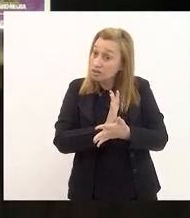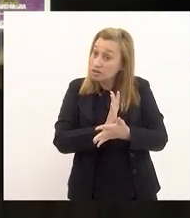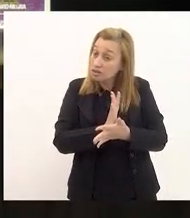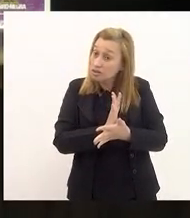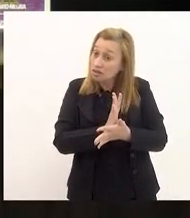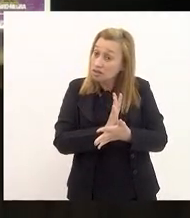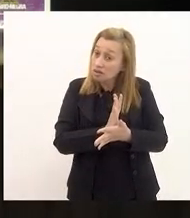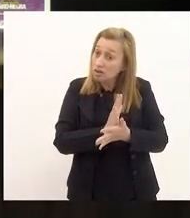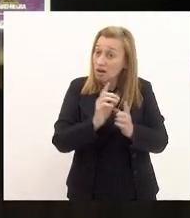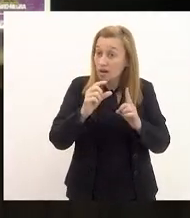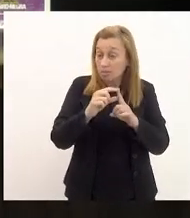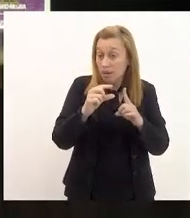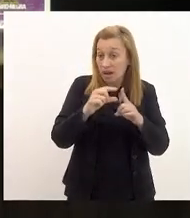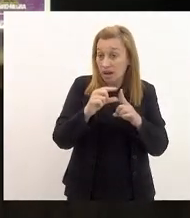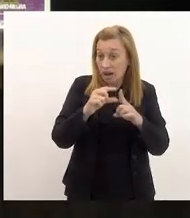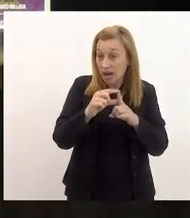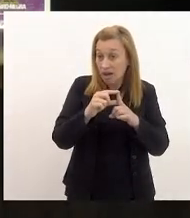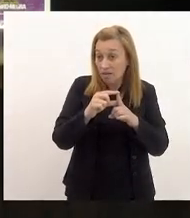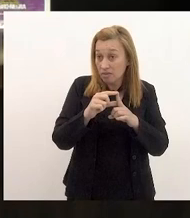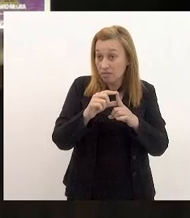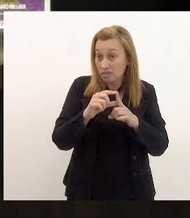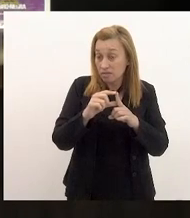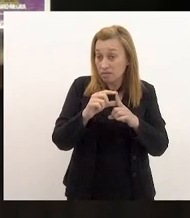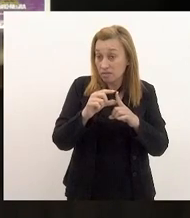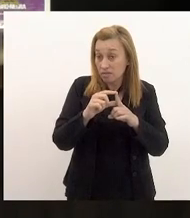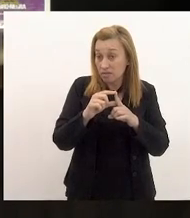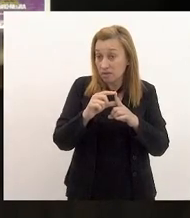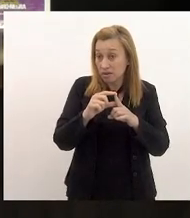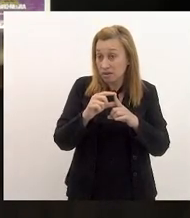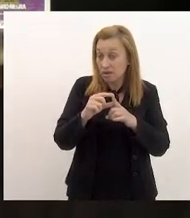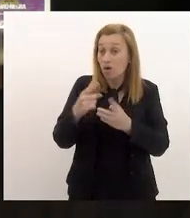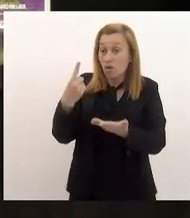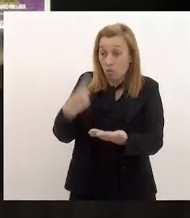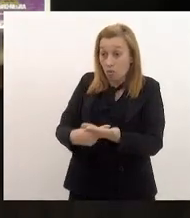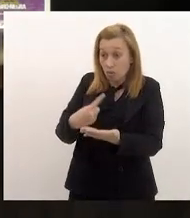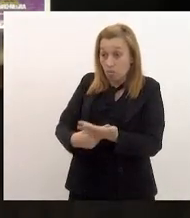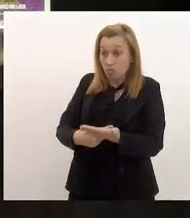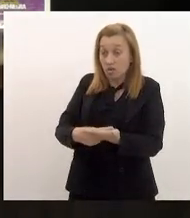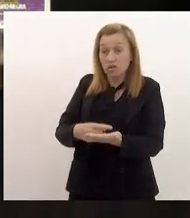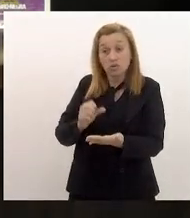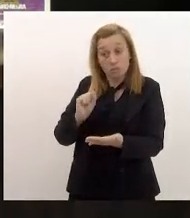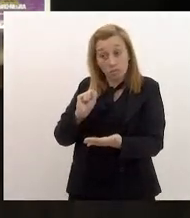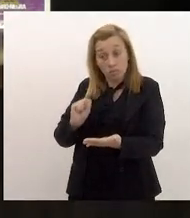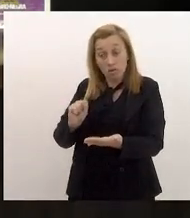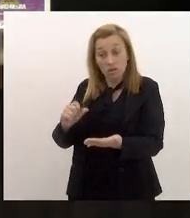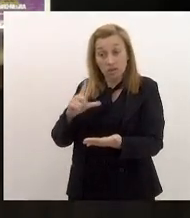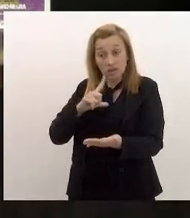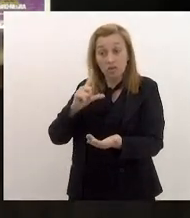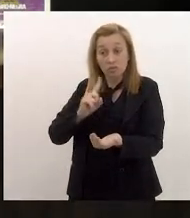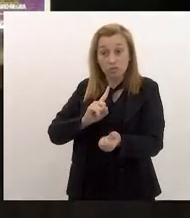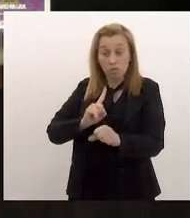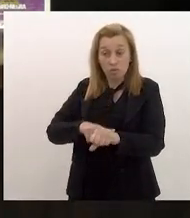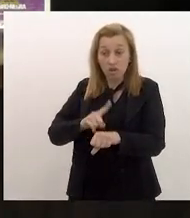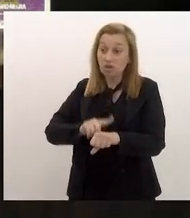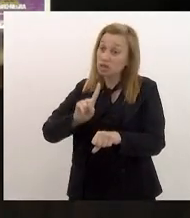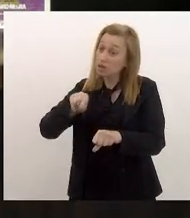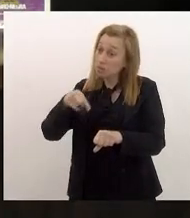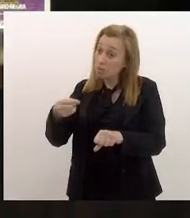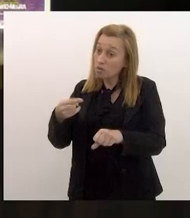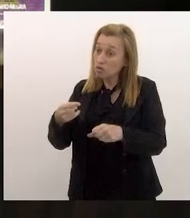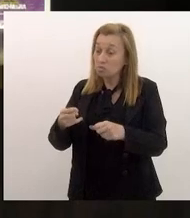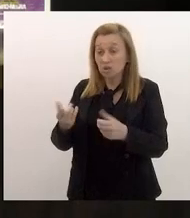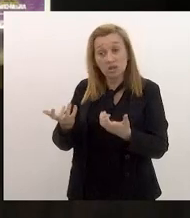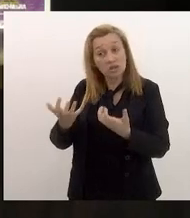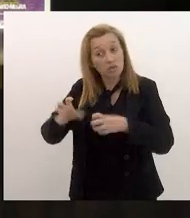a palavra dada pode voltar atrás, mas tem um compromisso do governo que vai